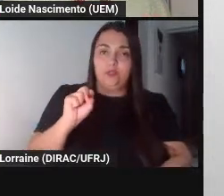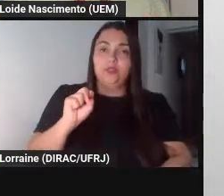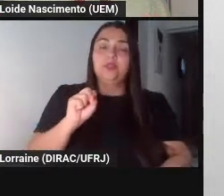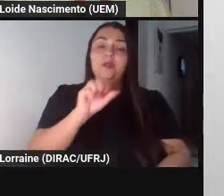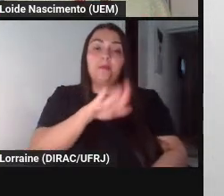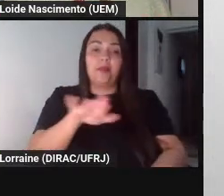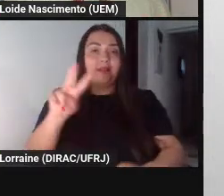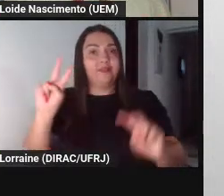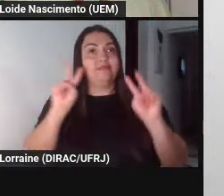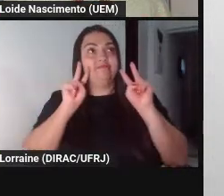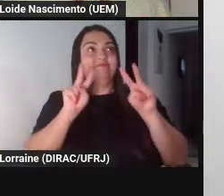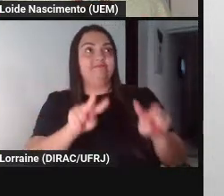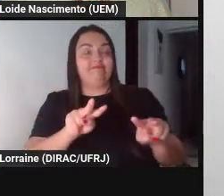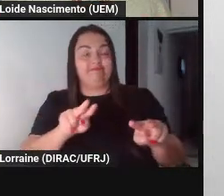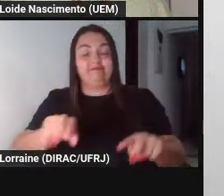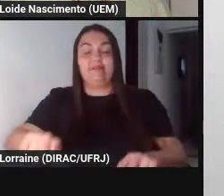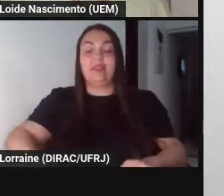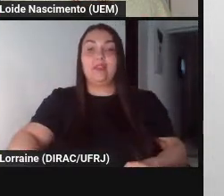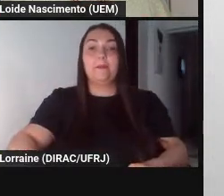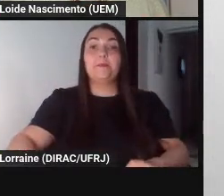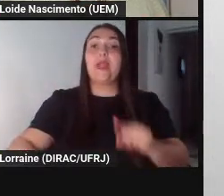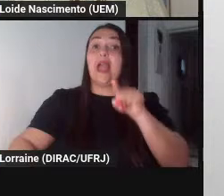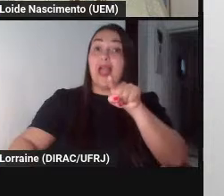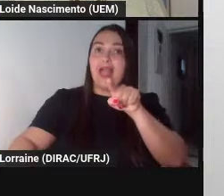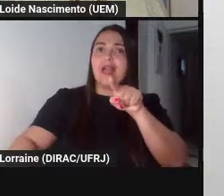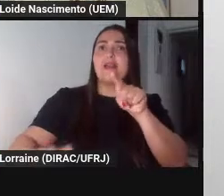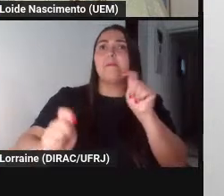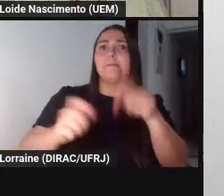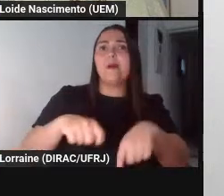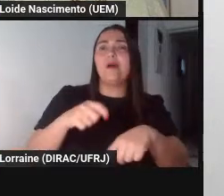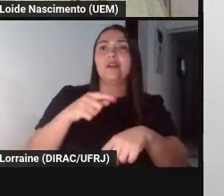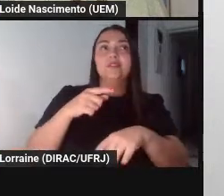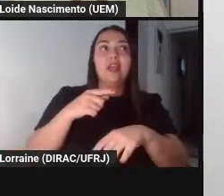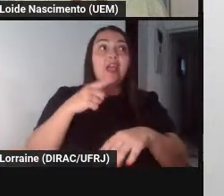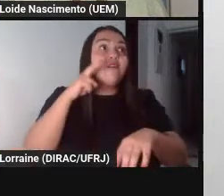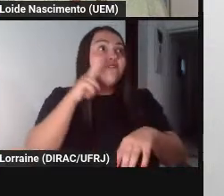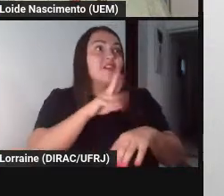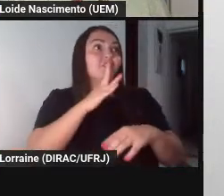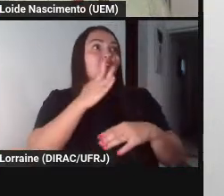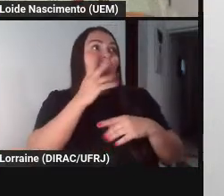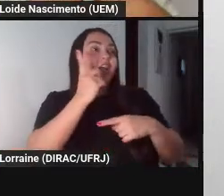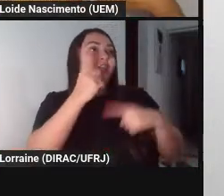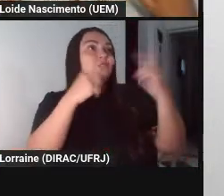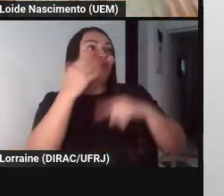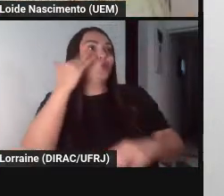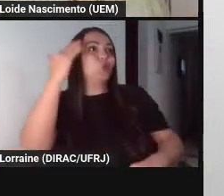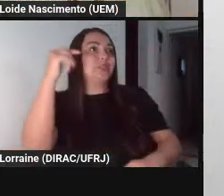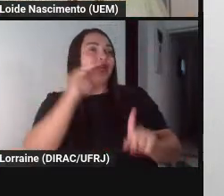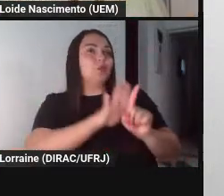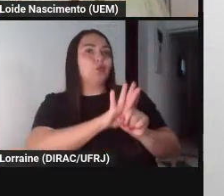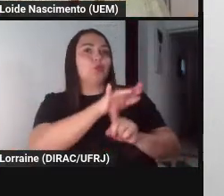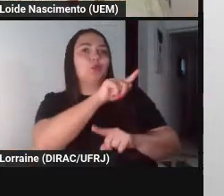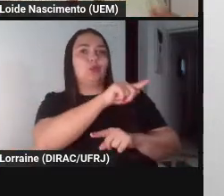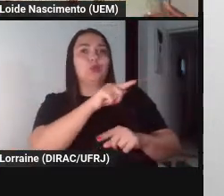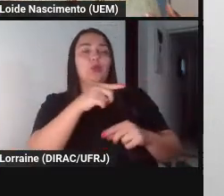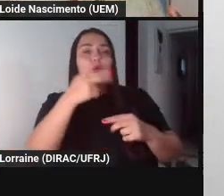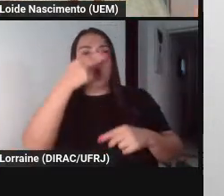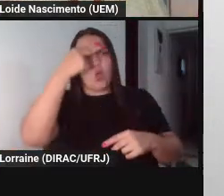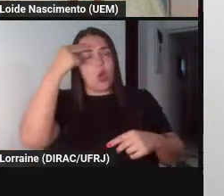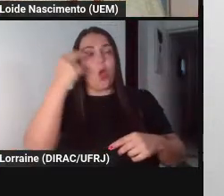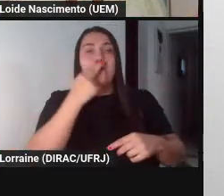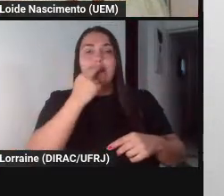ela ela pode testemunhar ao sucesso das fábulas de Lobato e ela também como leitora de fábulas